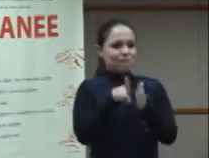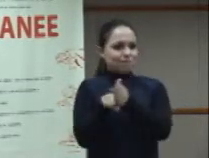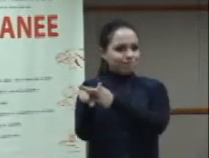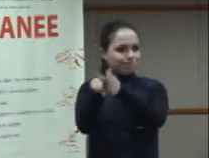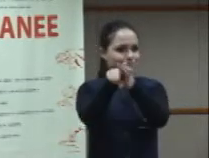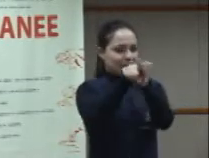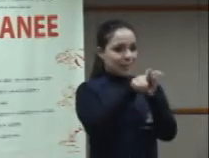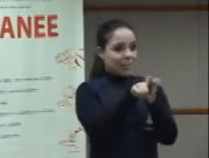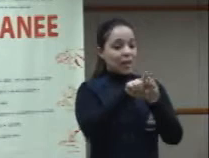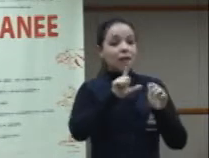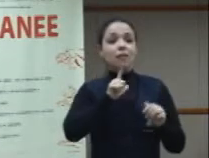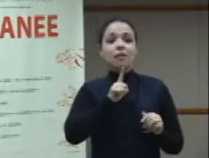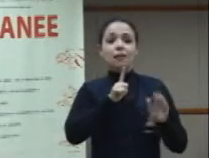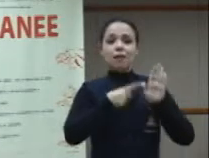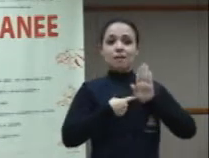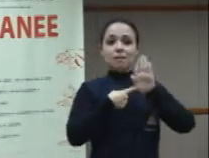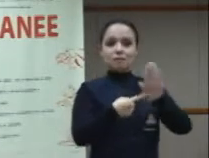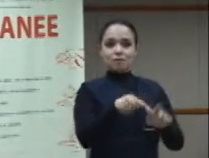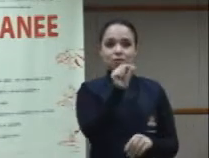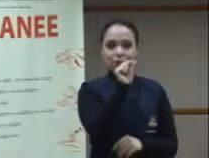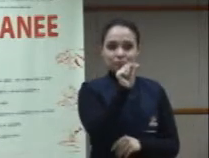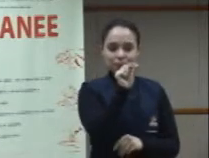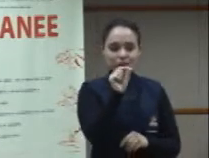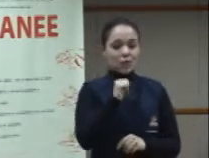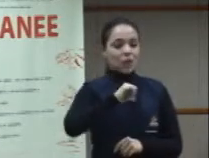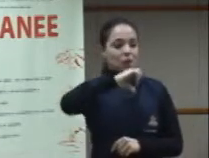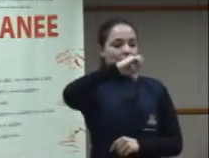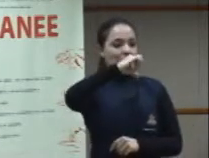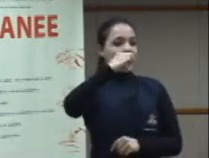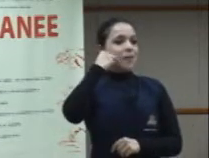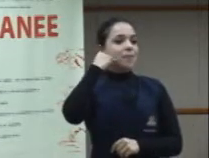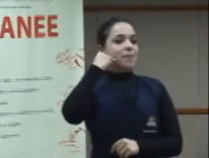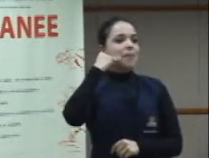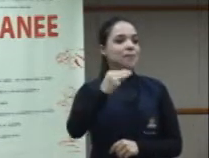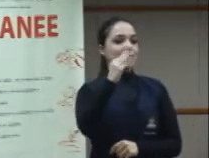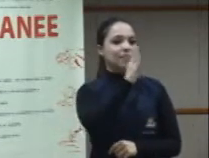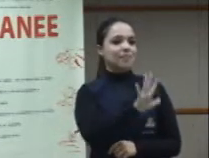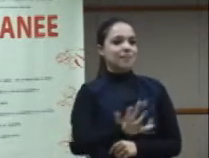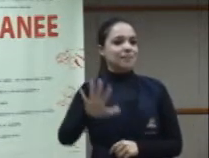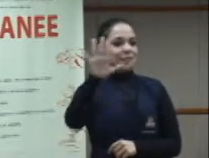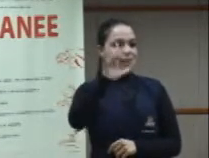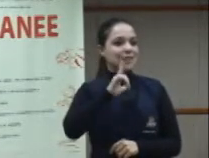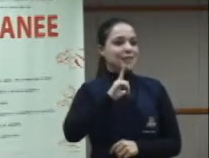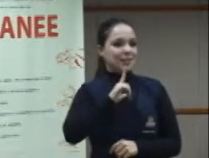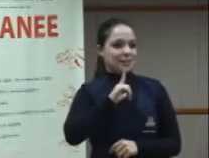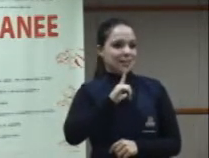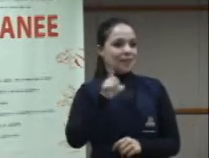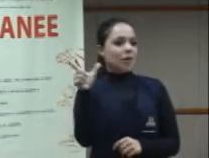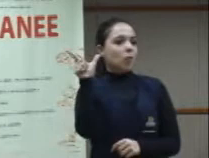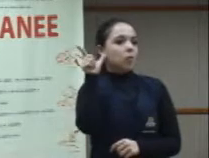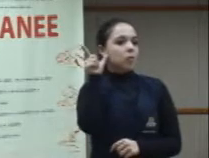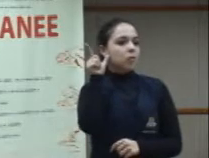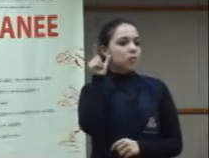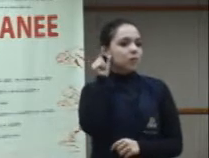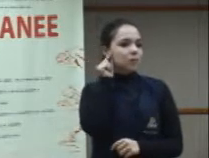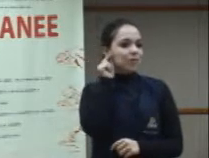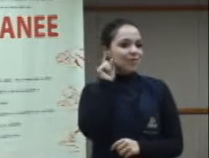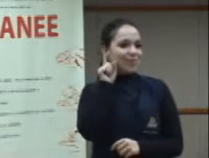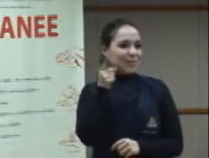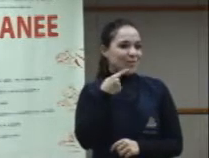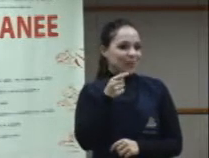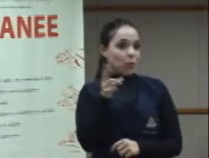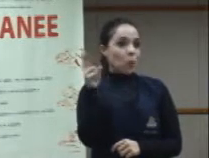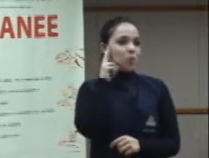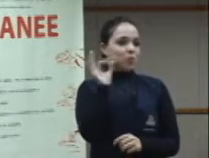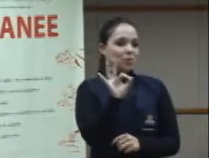a estatística mostra que há mais de 9 milhões de brasileiros que têm deficiência auditiva, o que representa